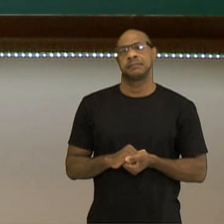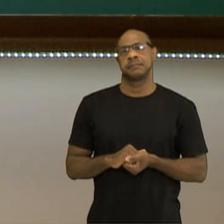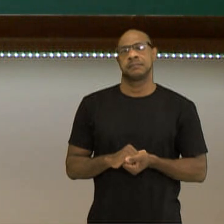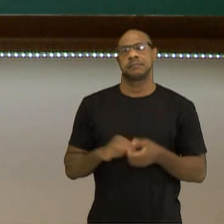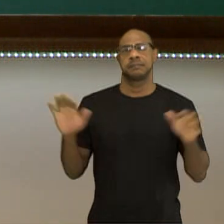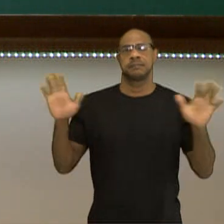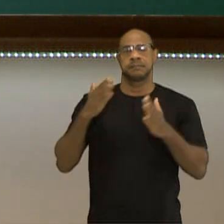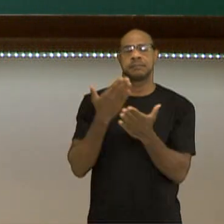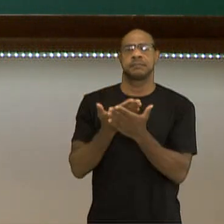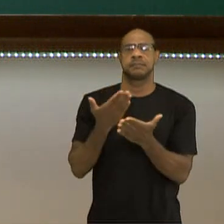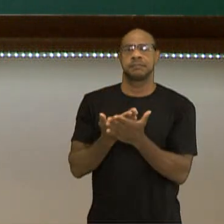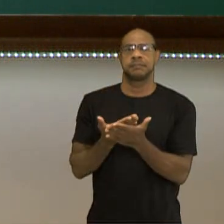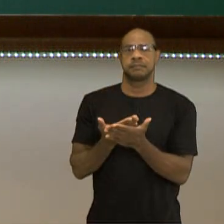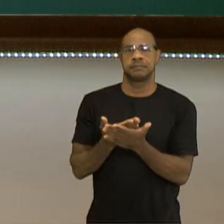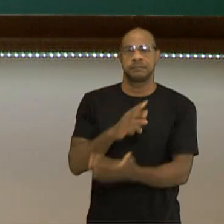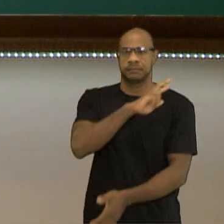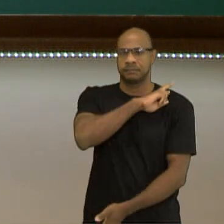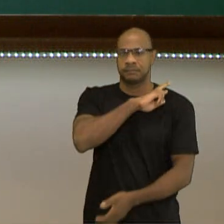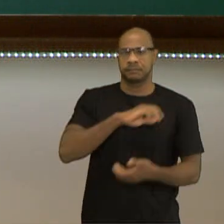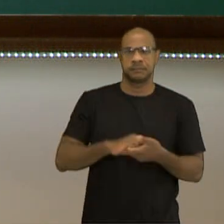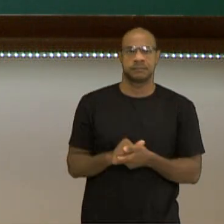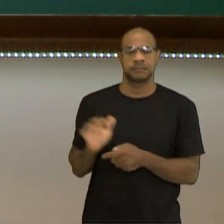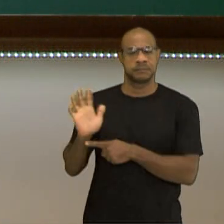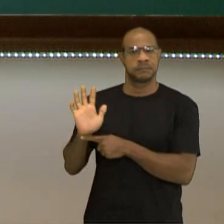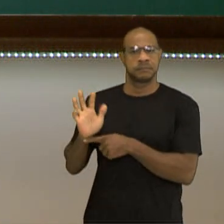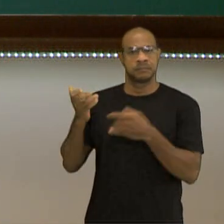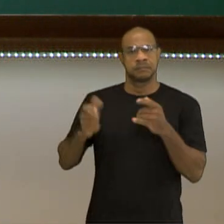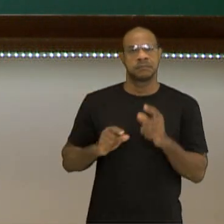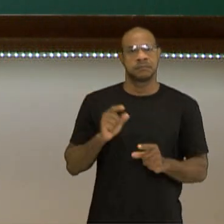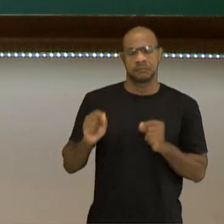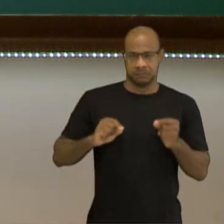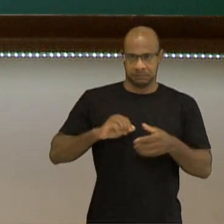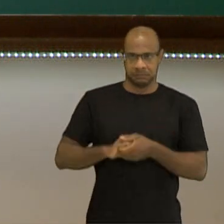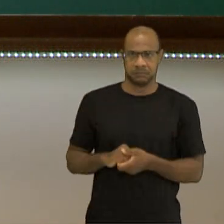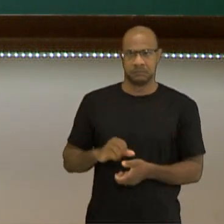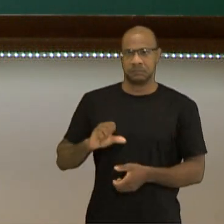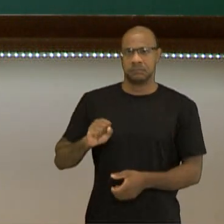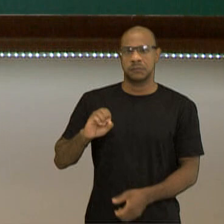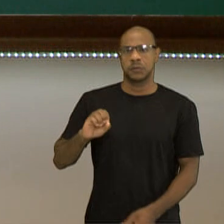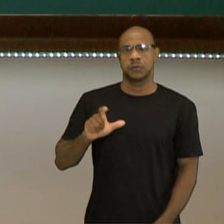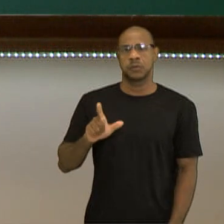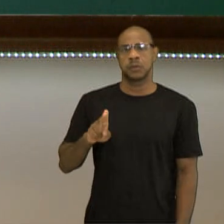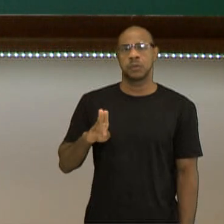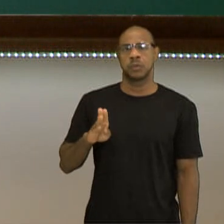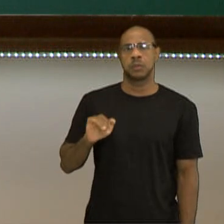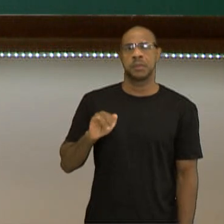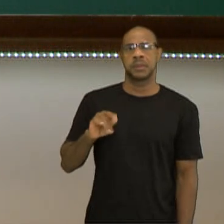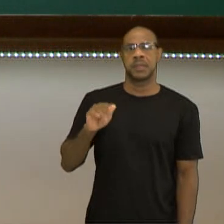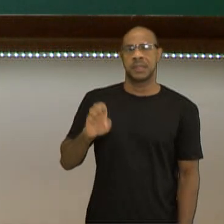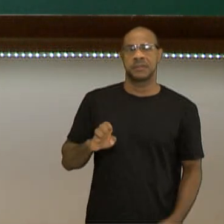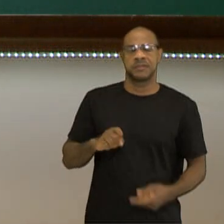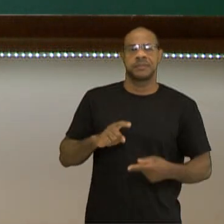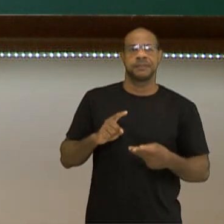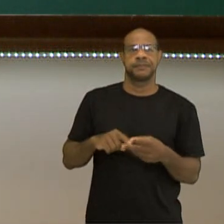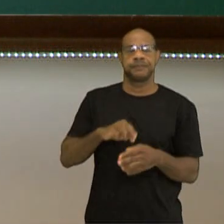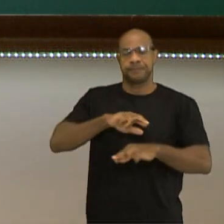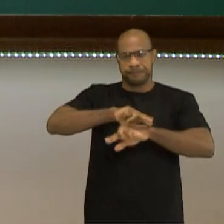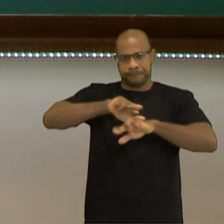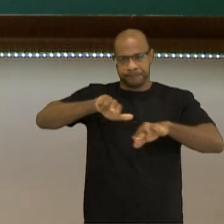Olá estudantes da segunda série! Nesse vídeo vamos falar sobre solubilidade e curvas de solubilidade.